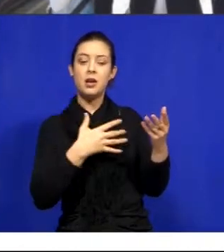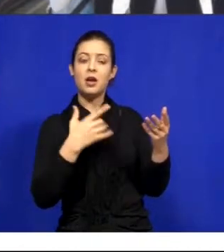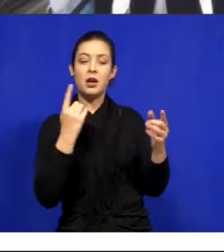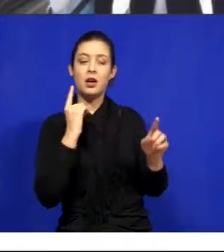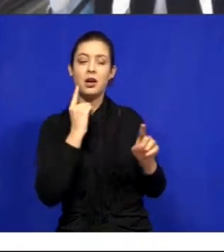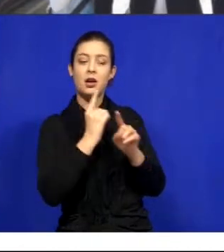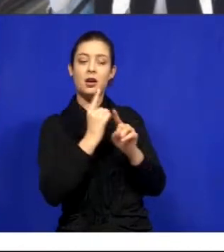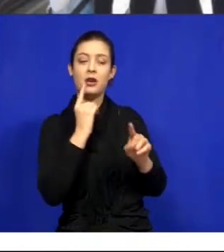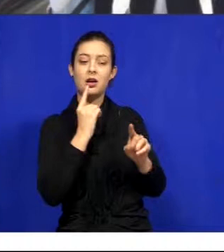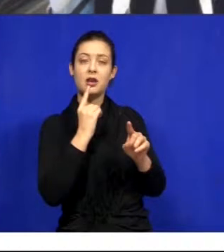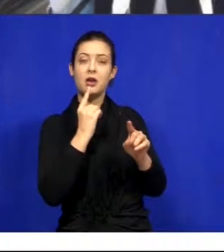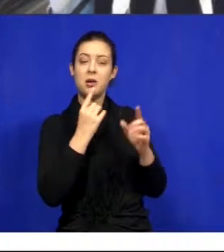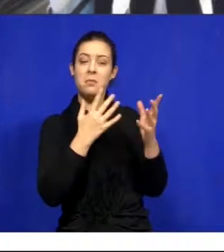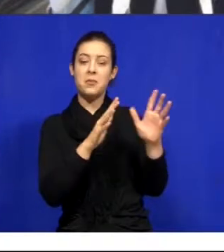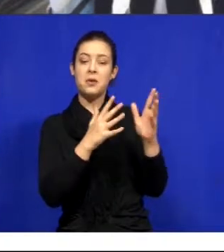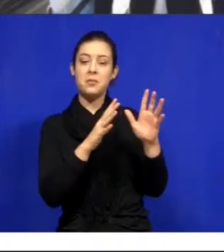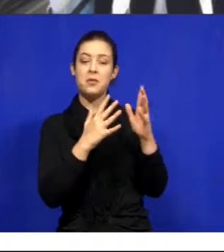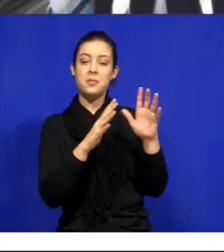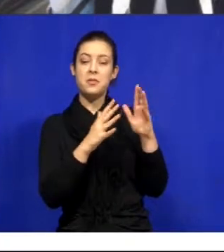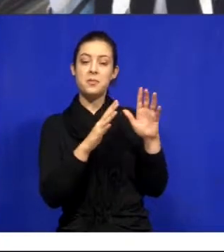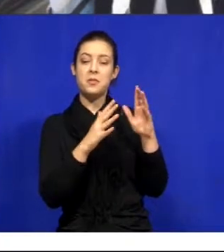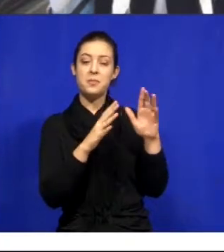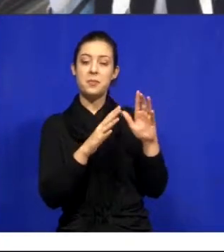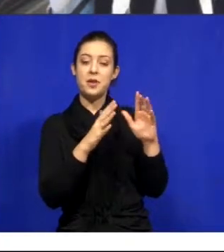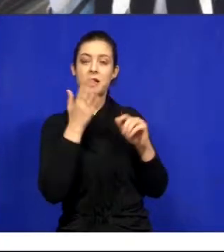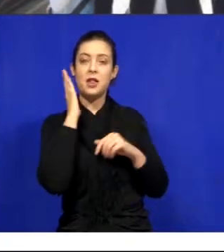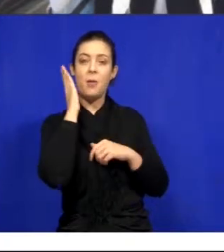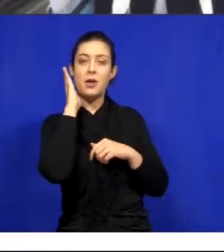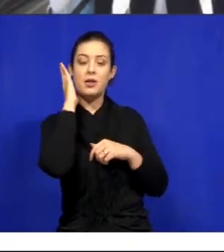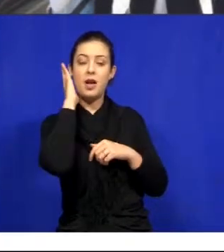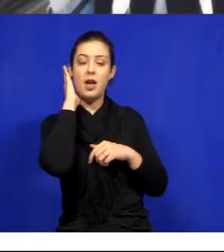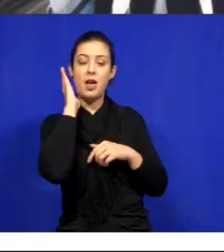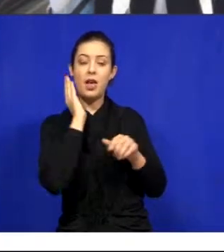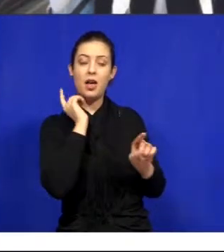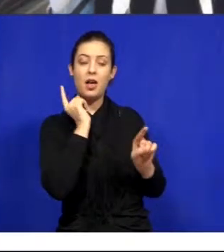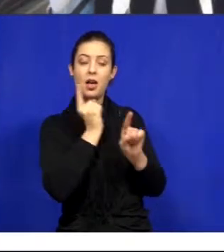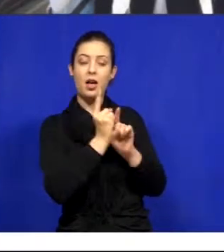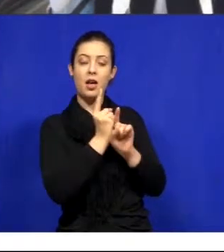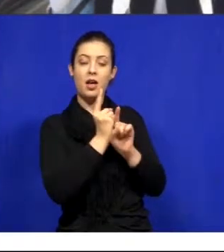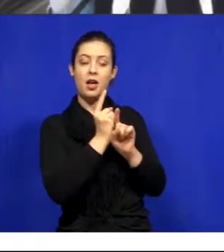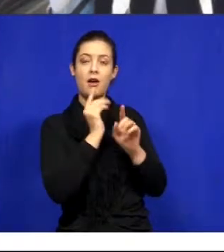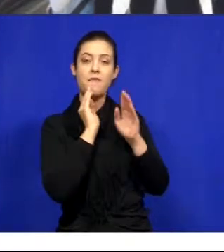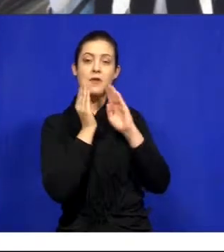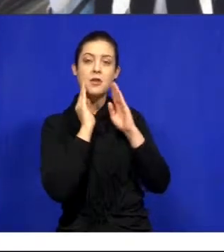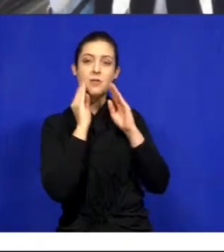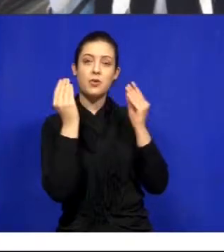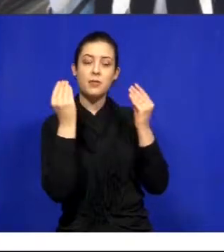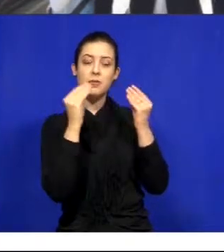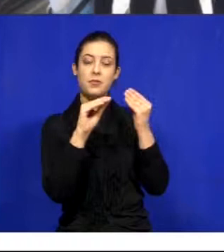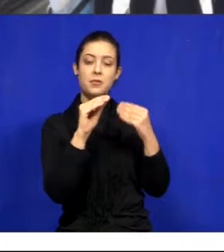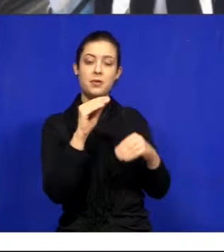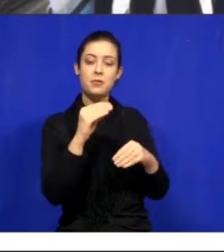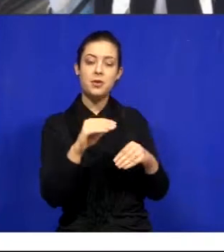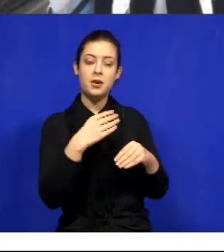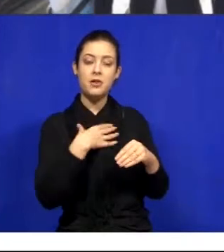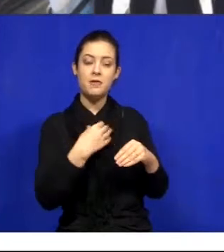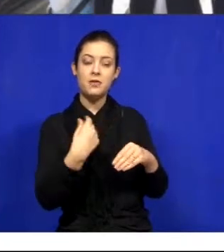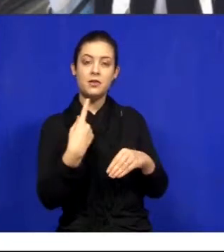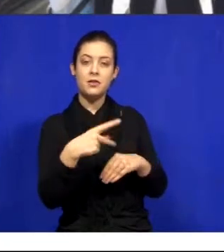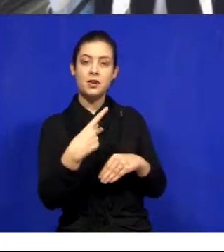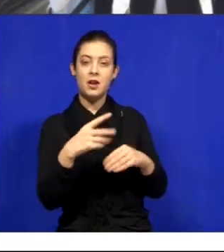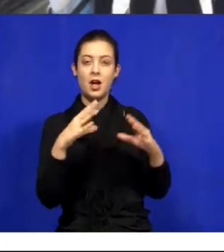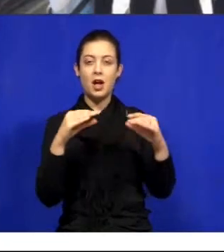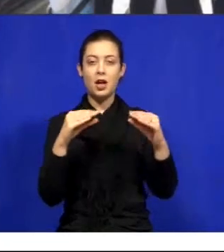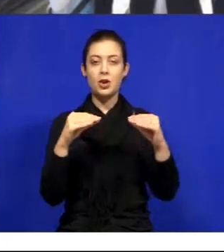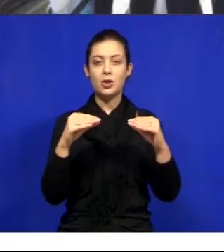ele mandou cantar os parabéns para ele lá em Itaubaté, marcaram no Facebook. O filho dele foi à